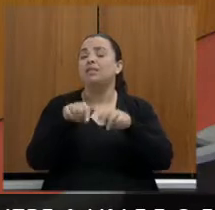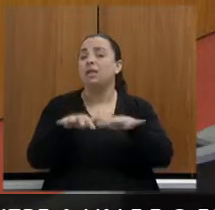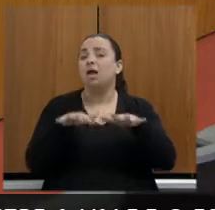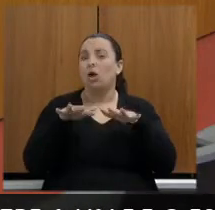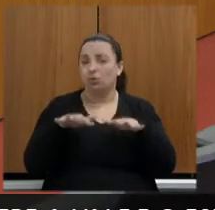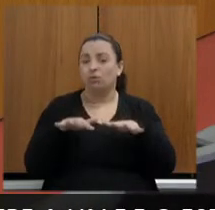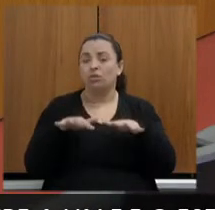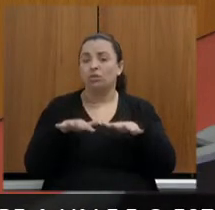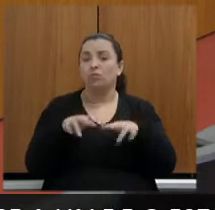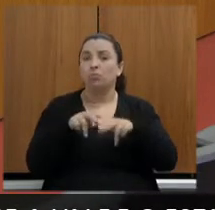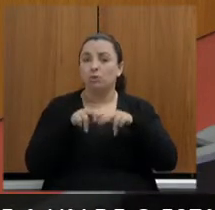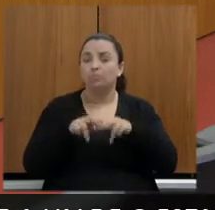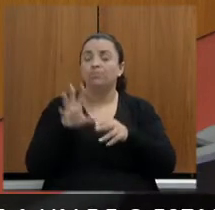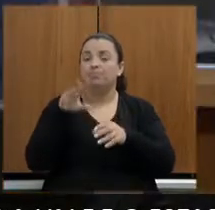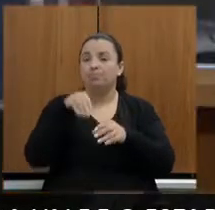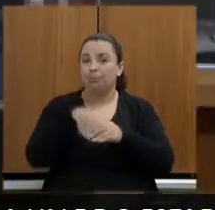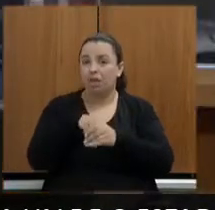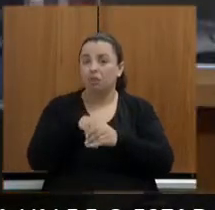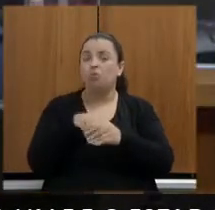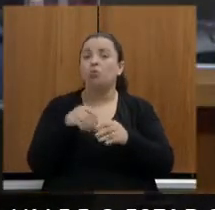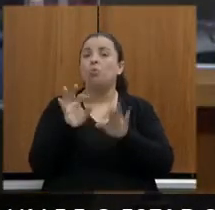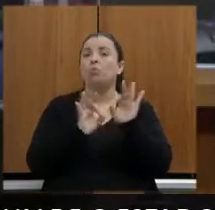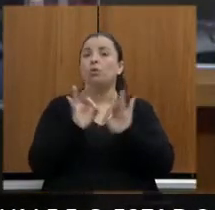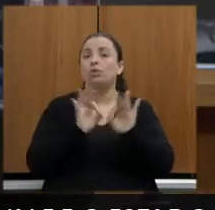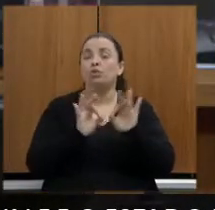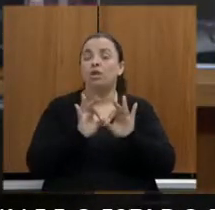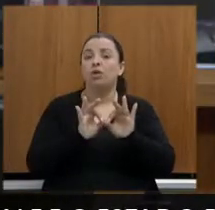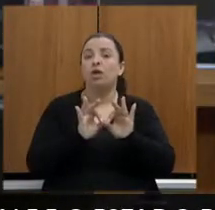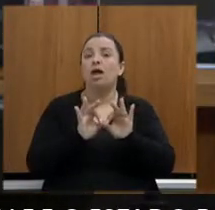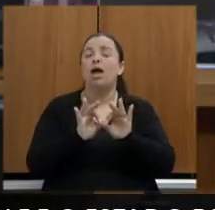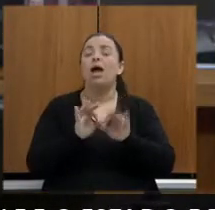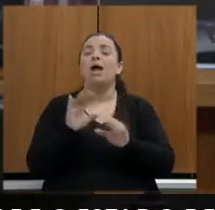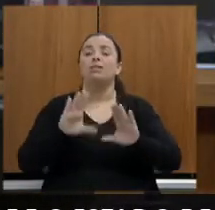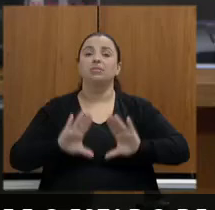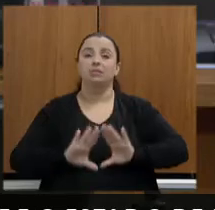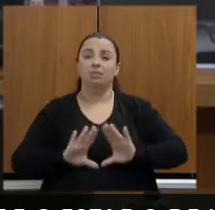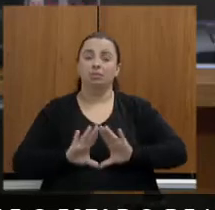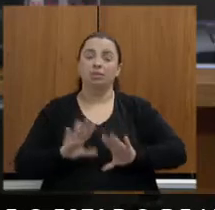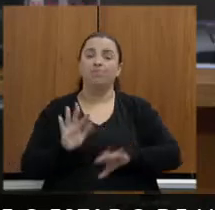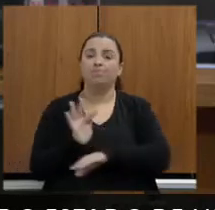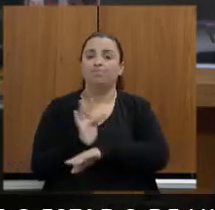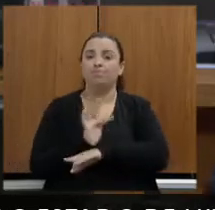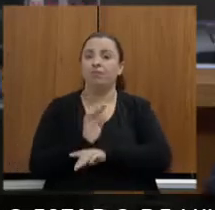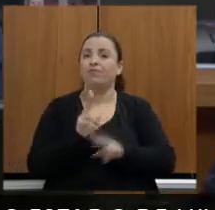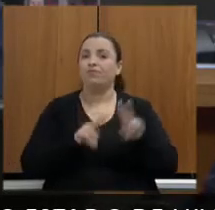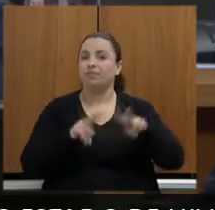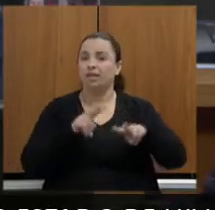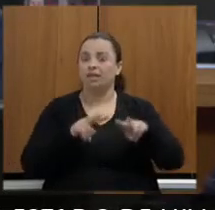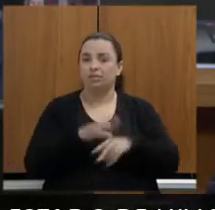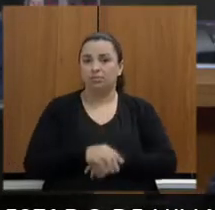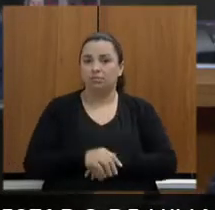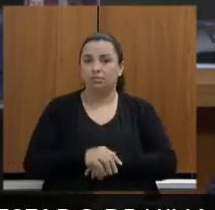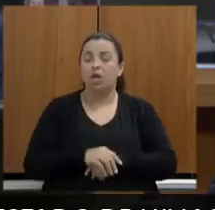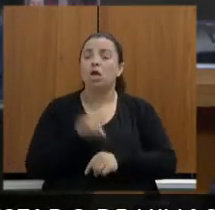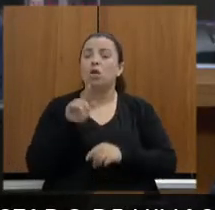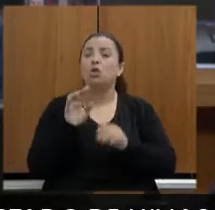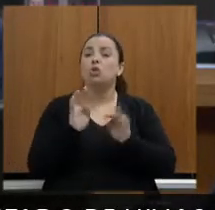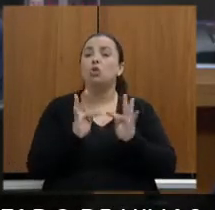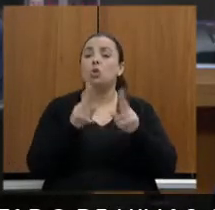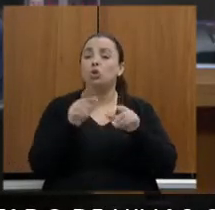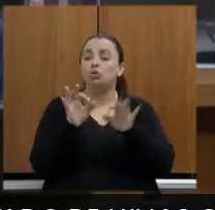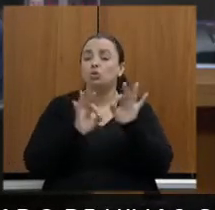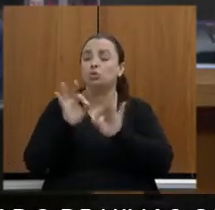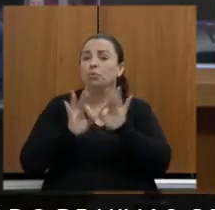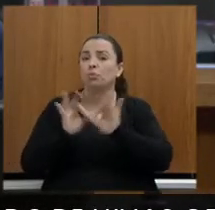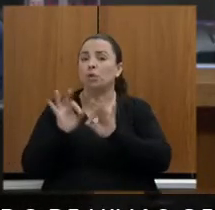Assembleia Fiscaliza. Muito especial, nós vamos debater o andamento dos projetos de mobilidade previstos. no acordo